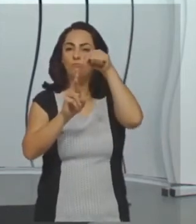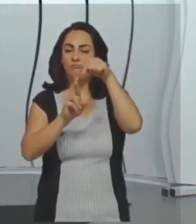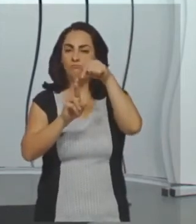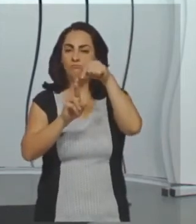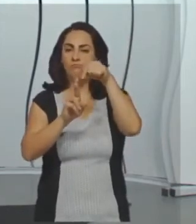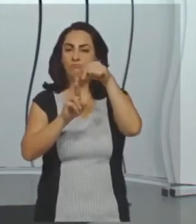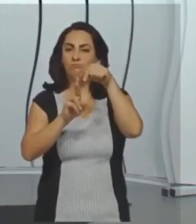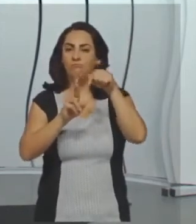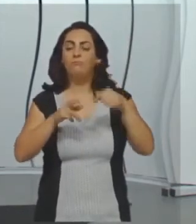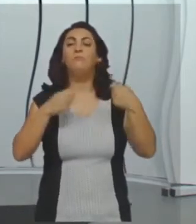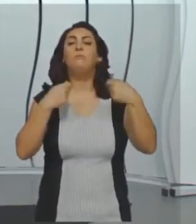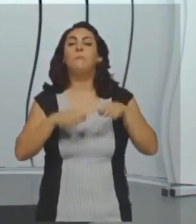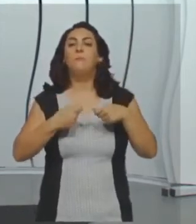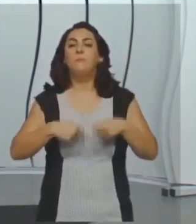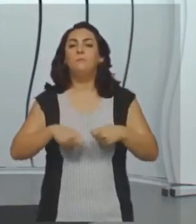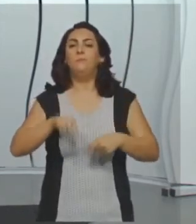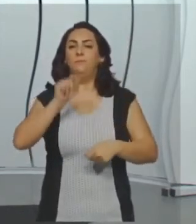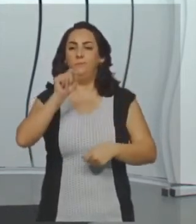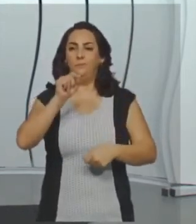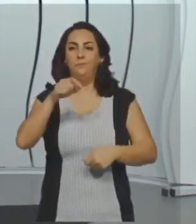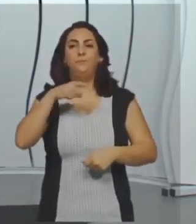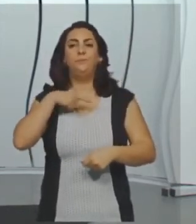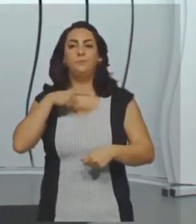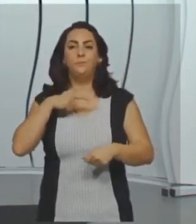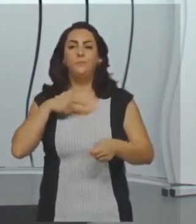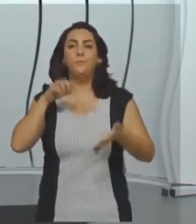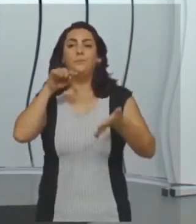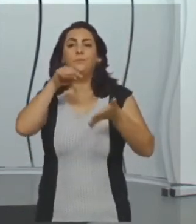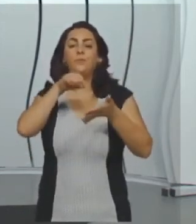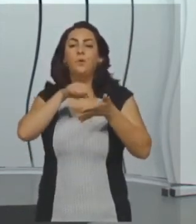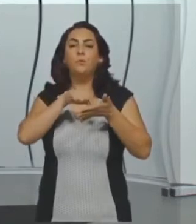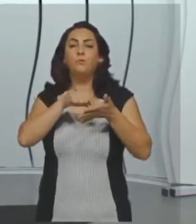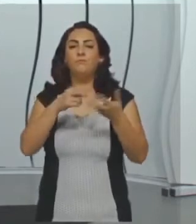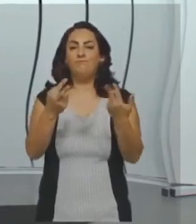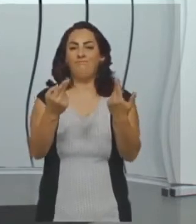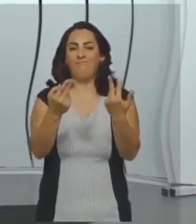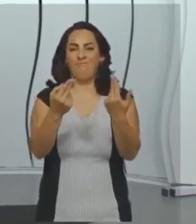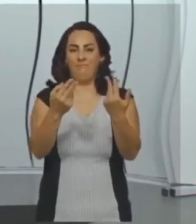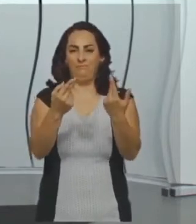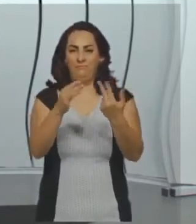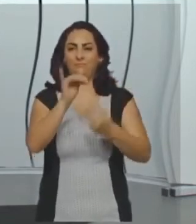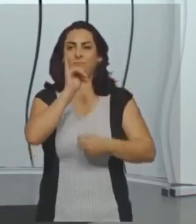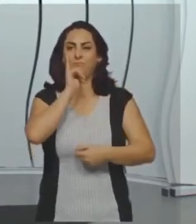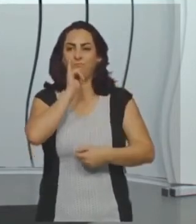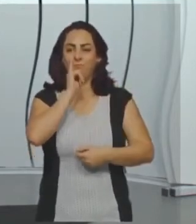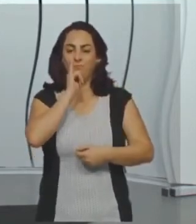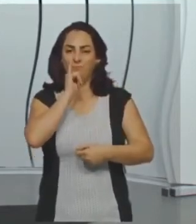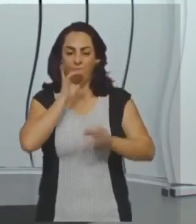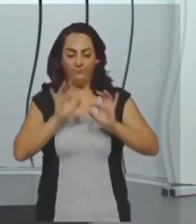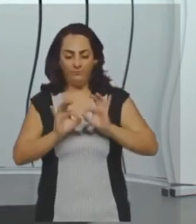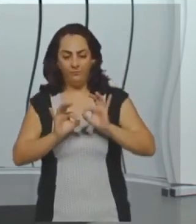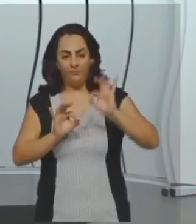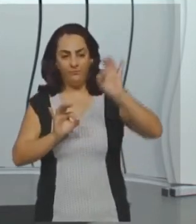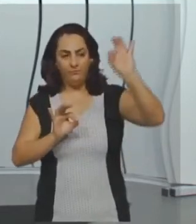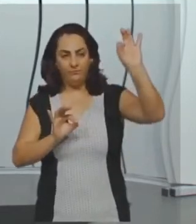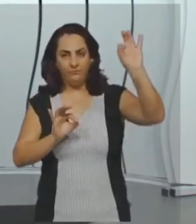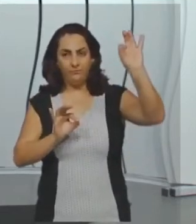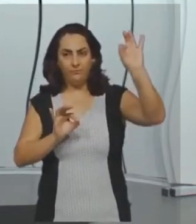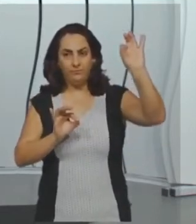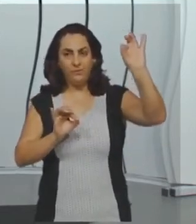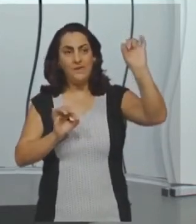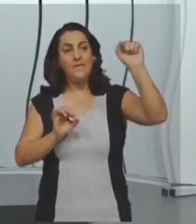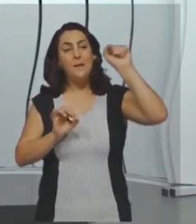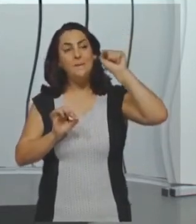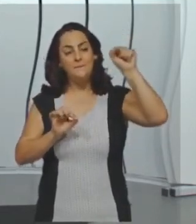comum, né, com a reta R. Então, por exemplo, eu peguei este ponto, o P2, né, e tracei a reta